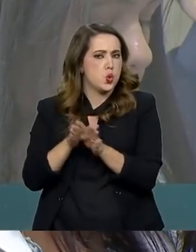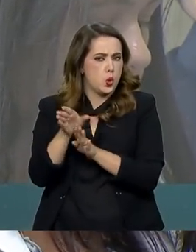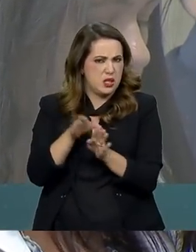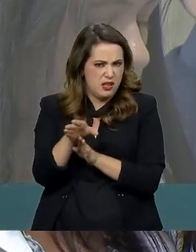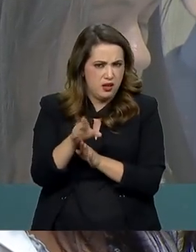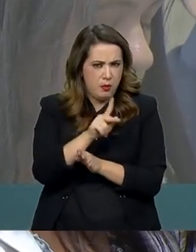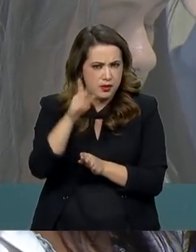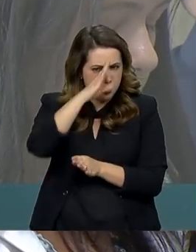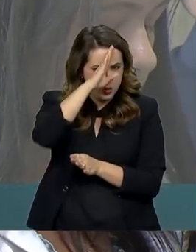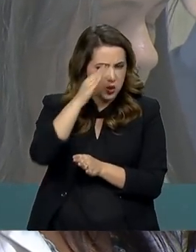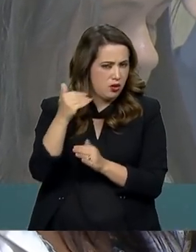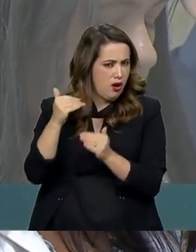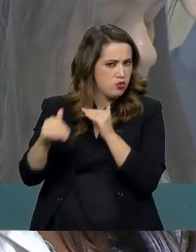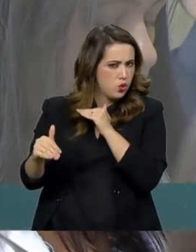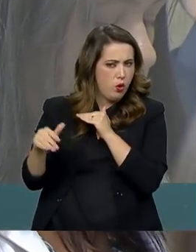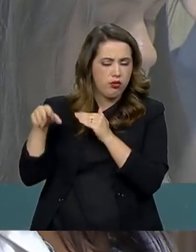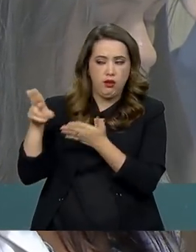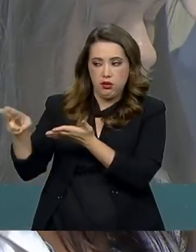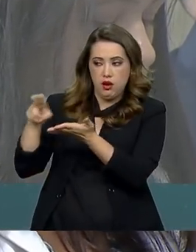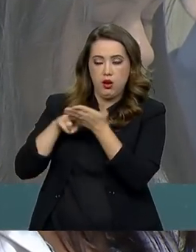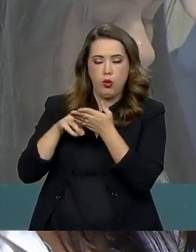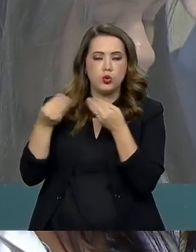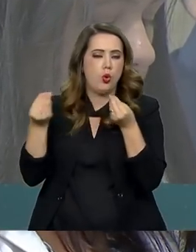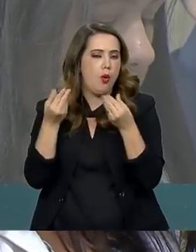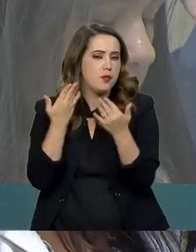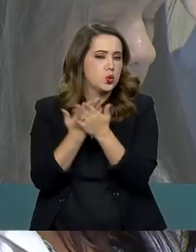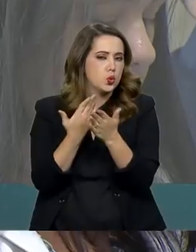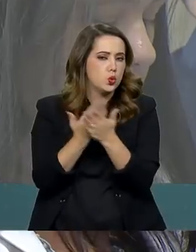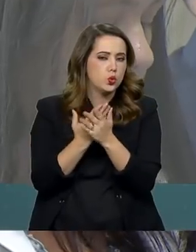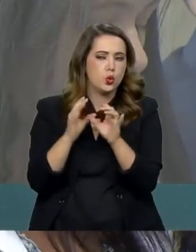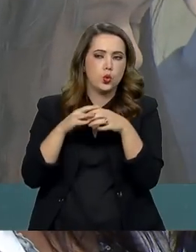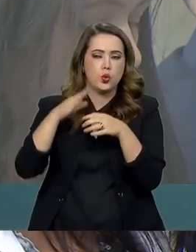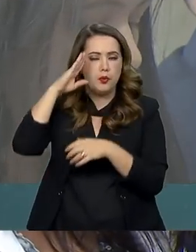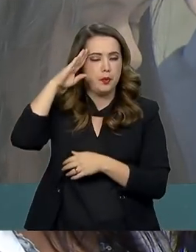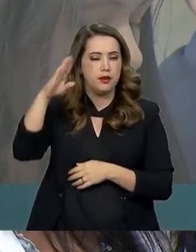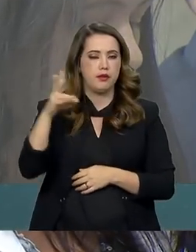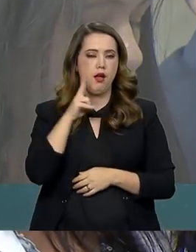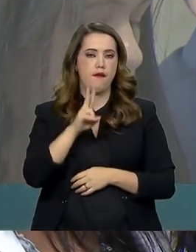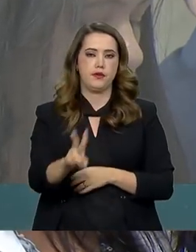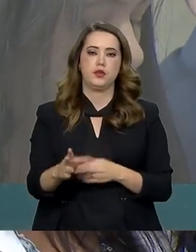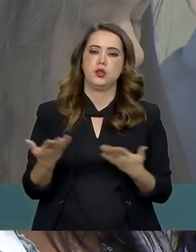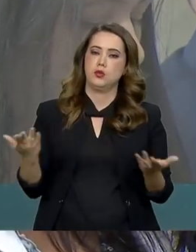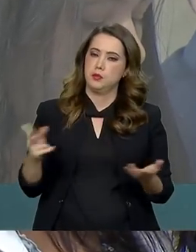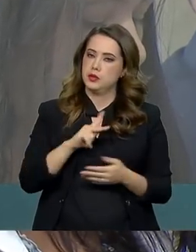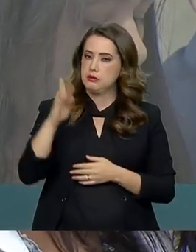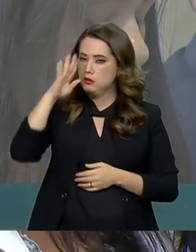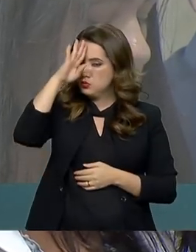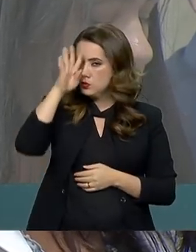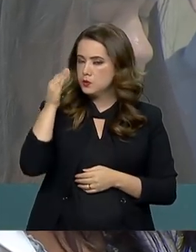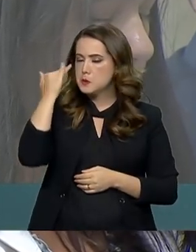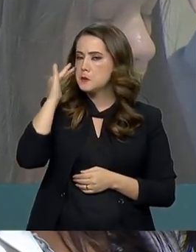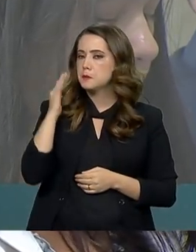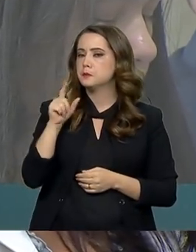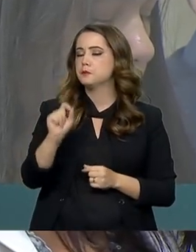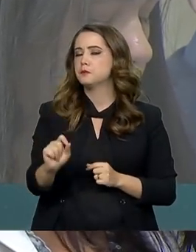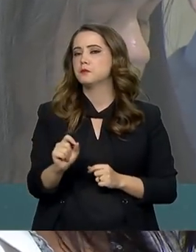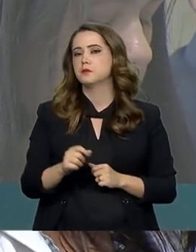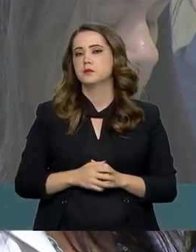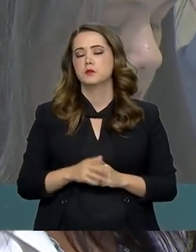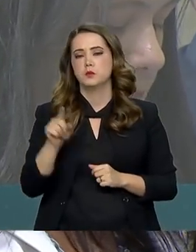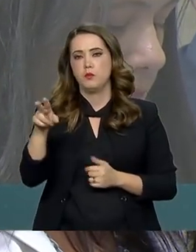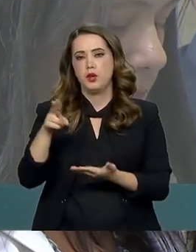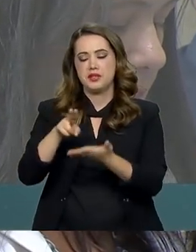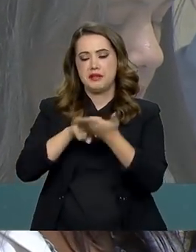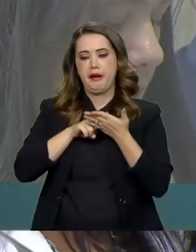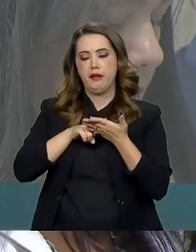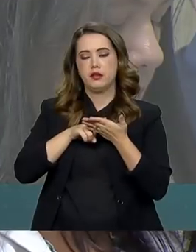ocorrer, qual era a análise que a ala militar do governo fez para o presidente em relação a essa